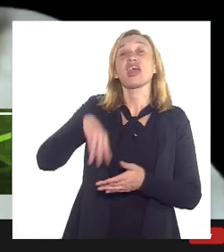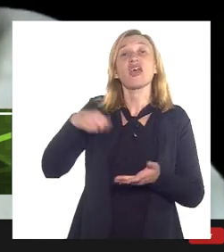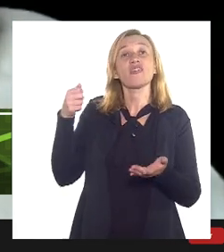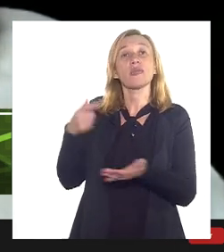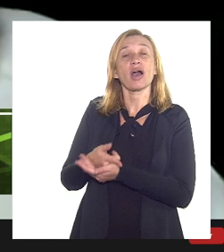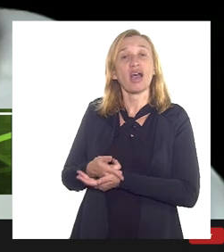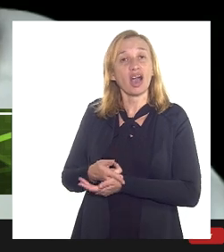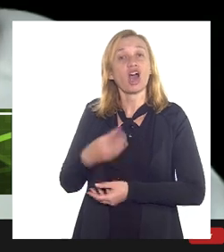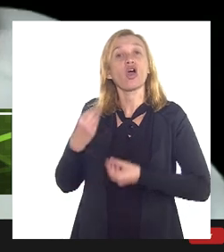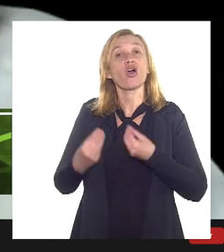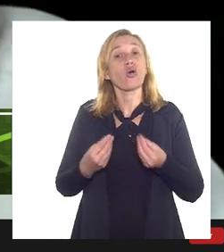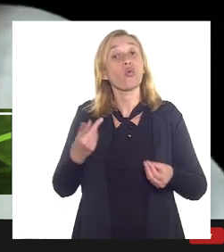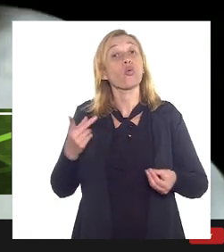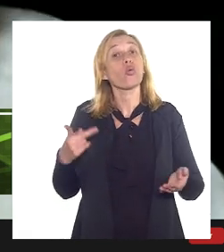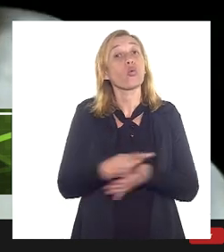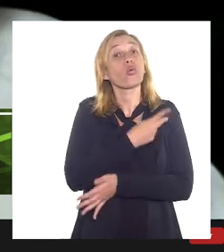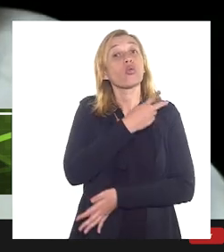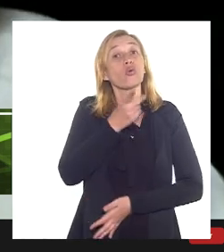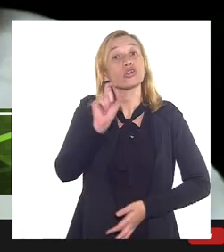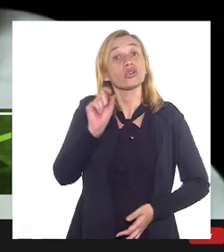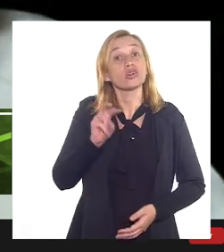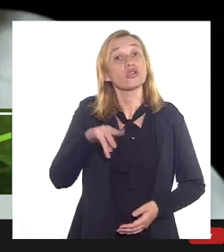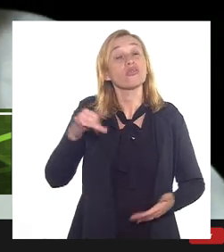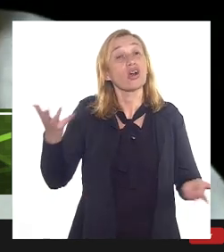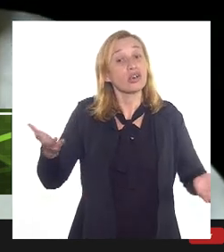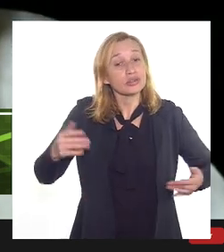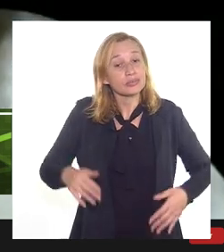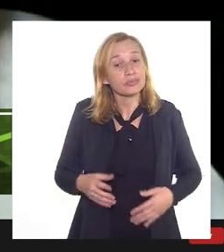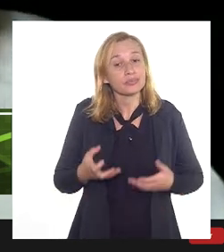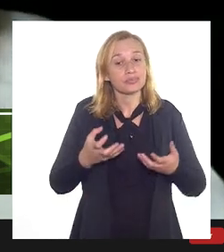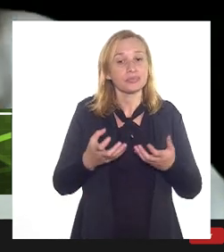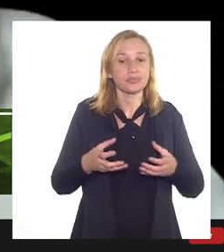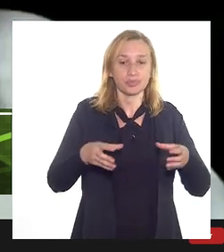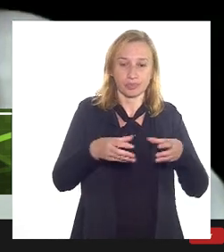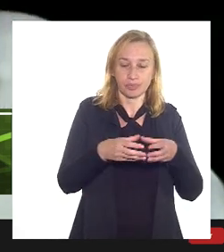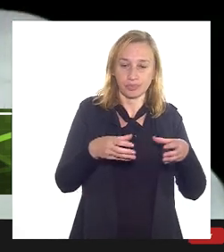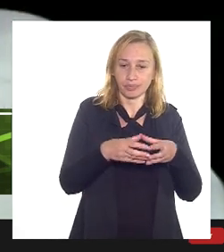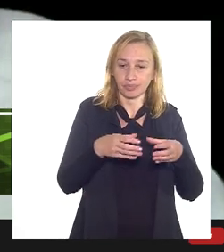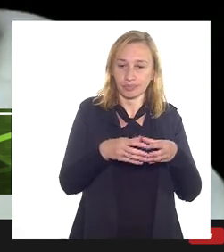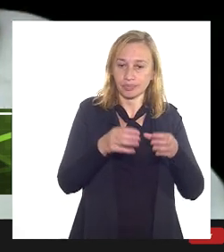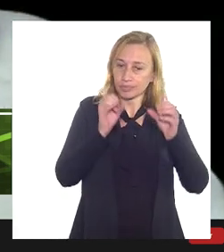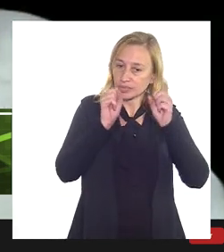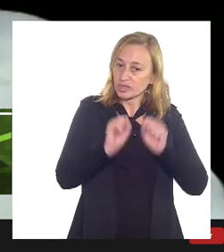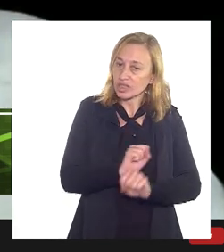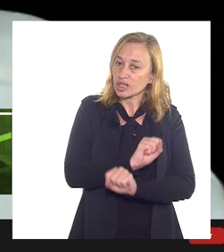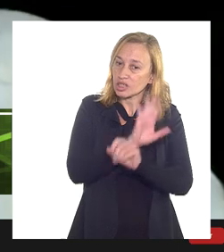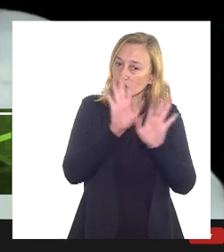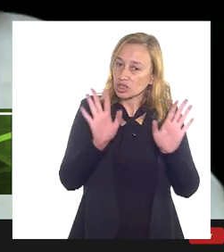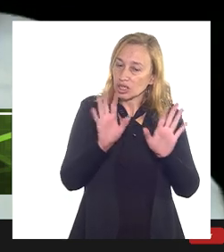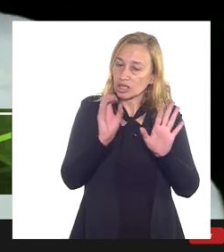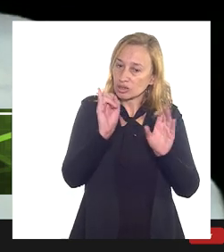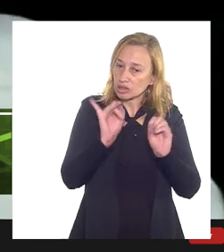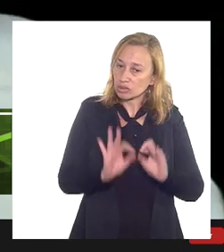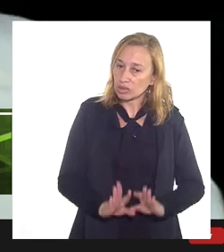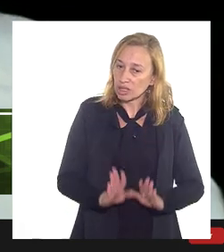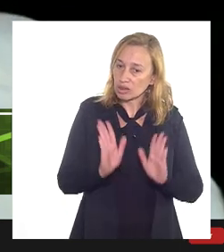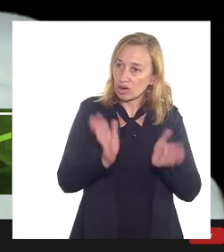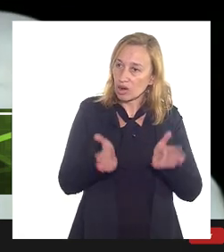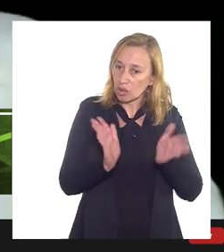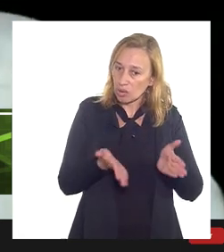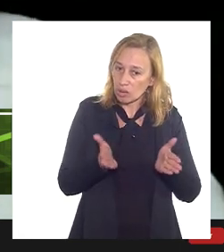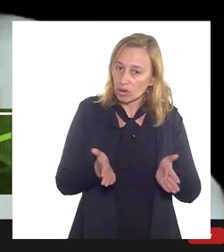Como? O que vai acontecer? Eu gostaria que fosse requisitado pela comissão, primeiro, o esclarecimento da Petrobras mínimo agora,